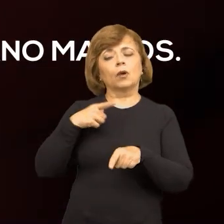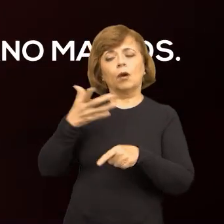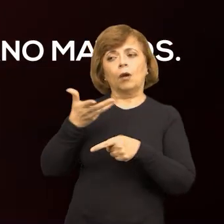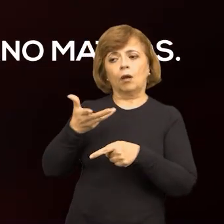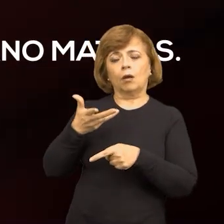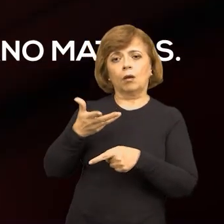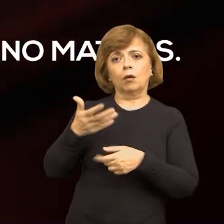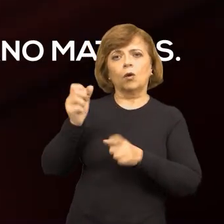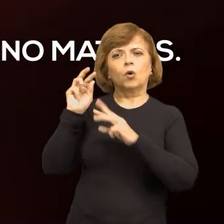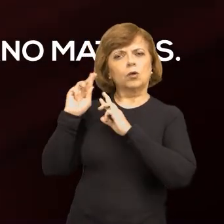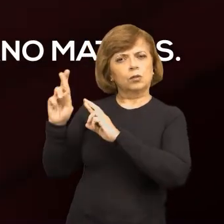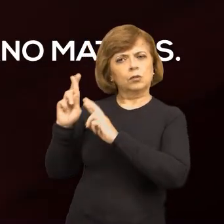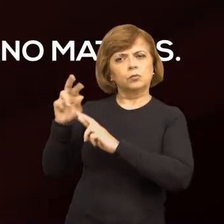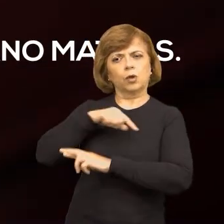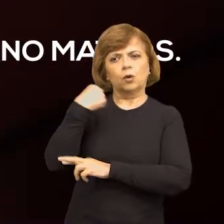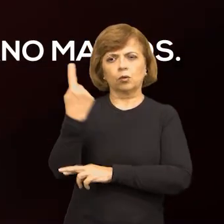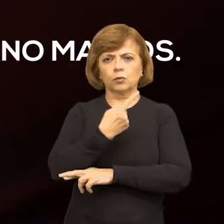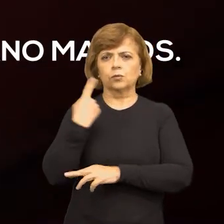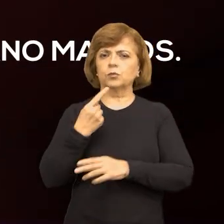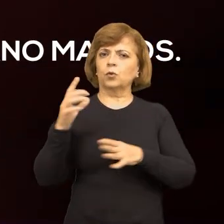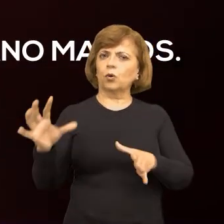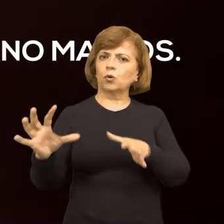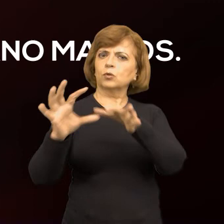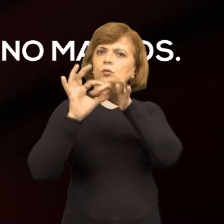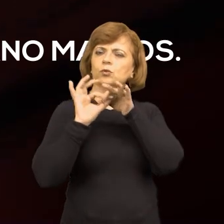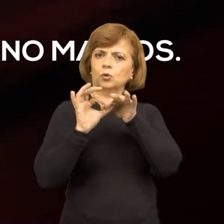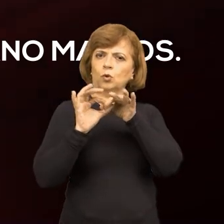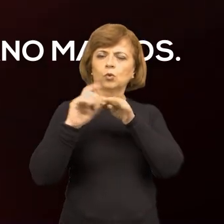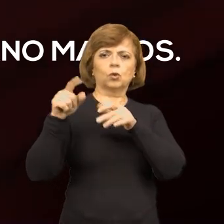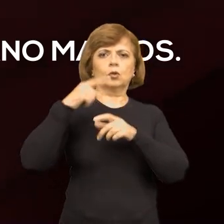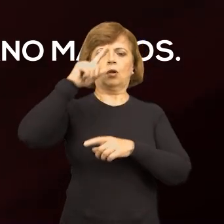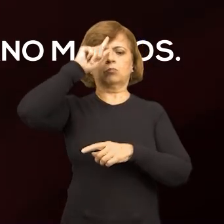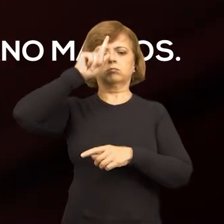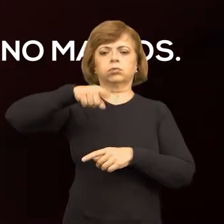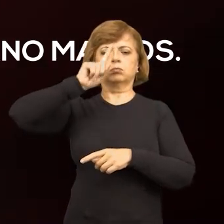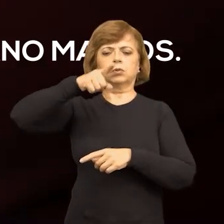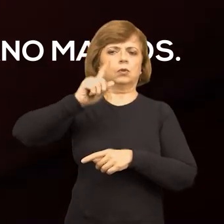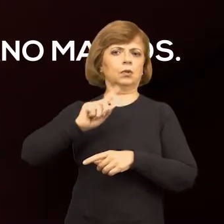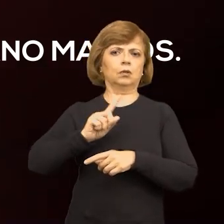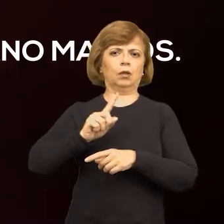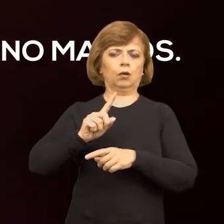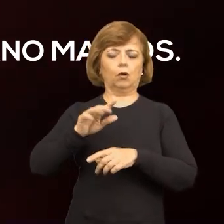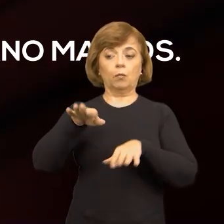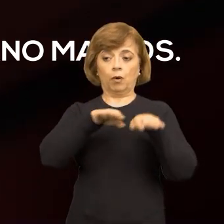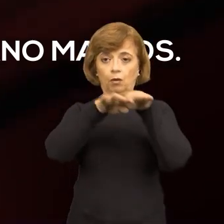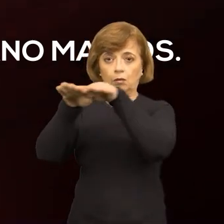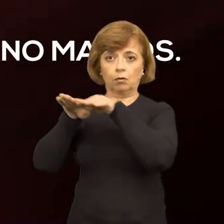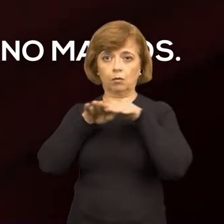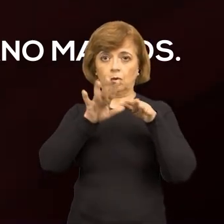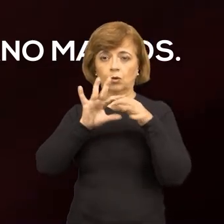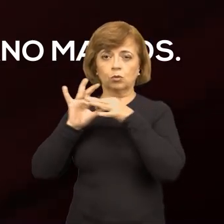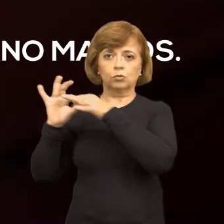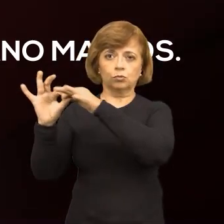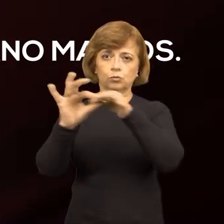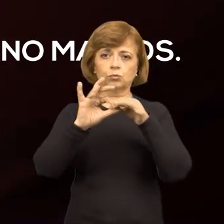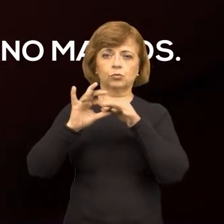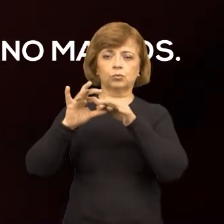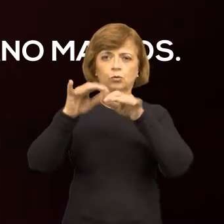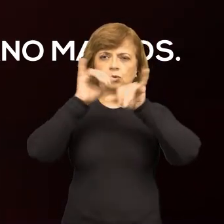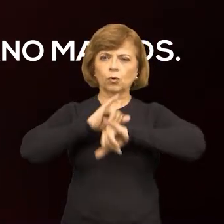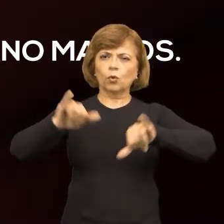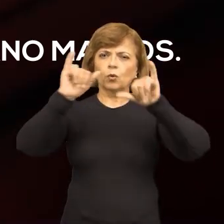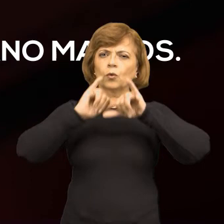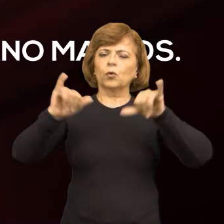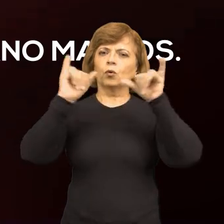senhores para que possamos, juntos e não de cima para baixo, construir enunciados democráticos que